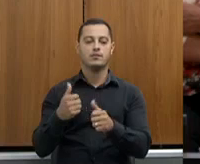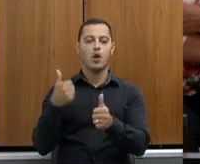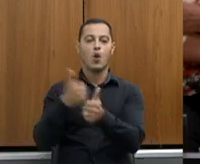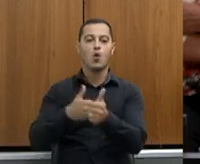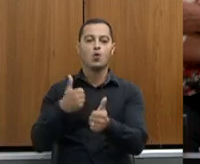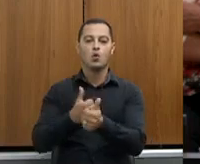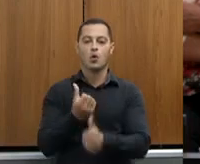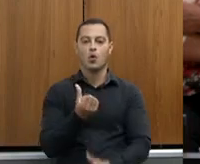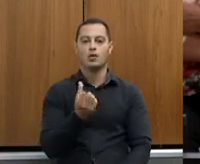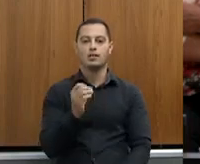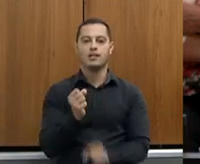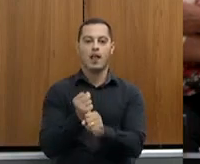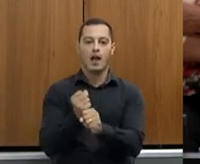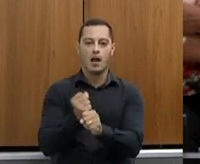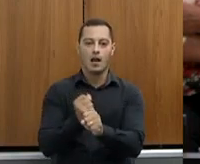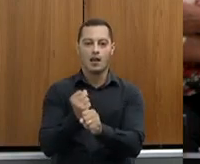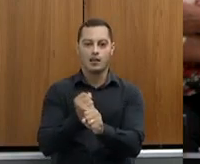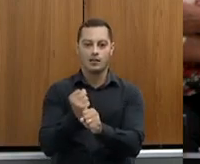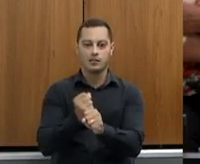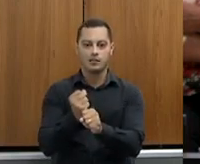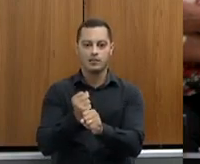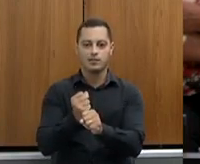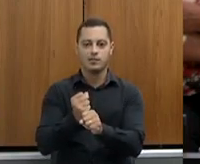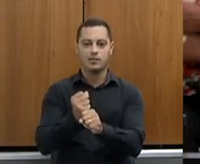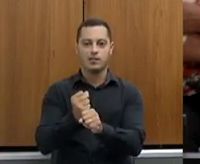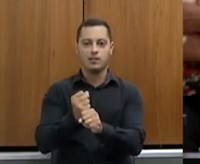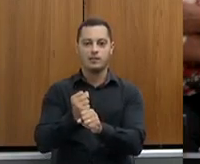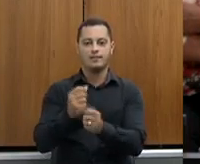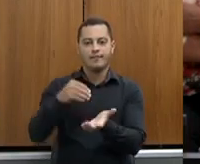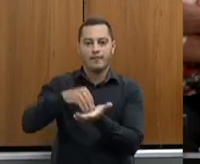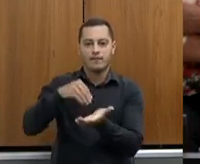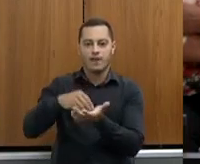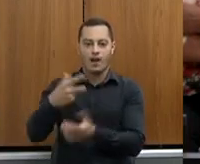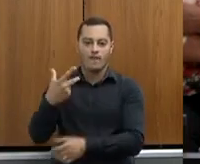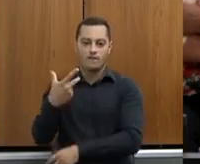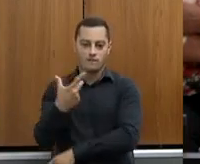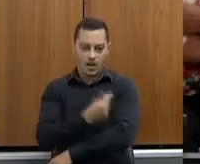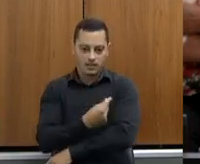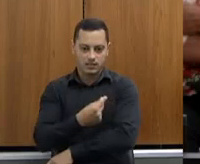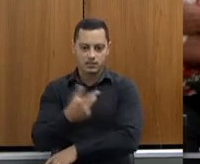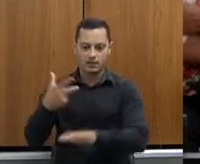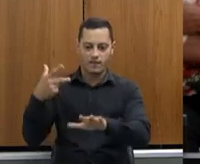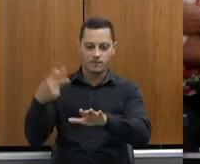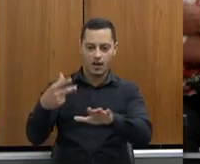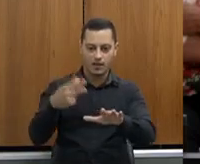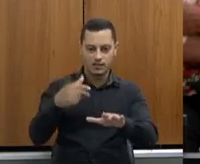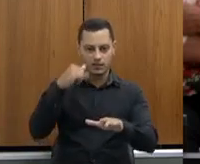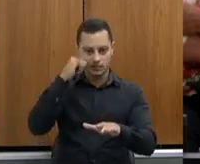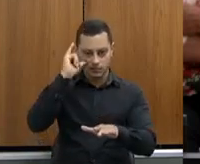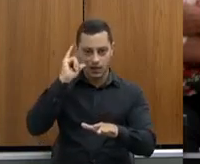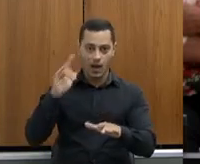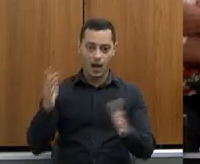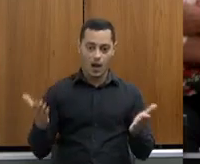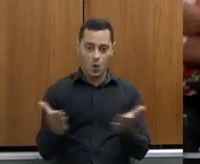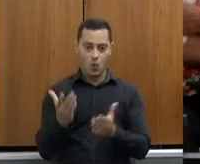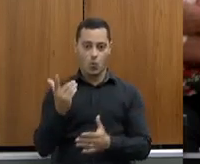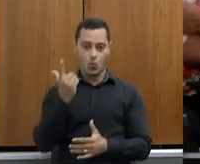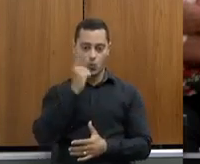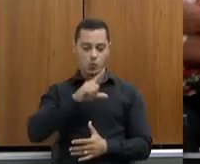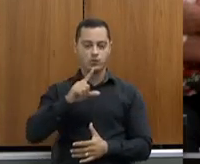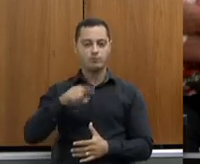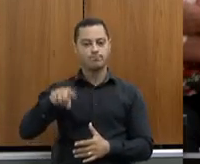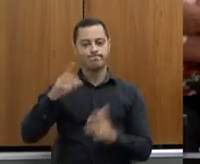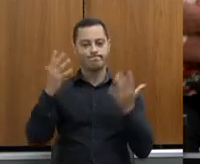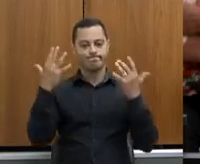ser área livre sem vacinação. E agora conseguimos esse feito nessa gestão. Ficam aqui realmente os nossos agradecimentos